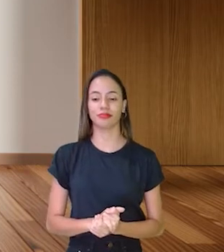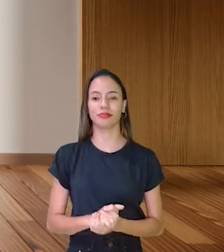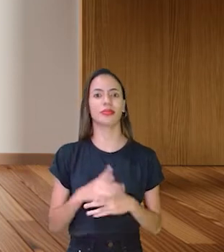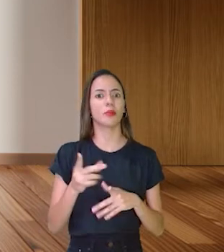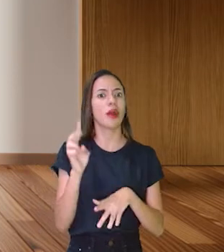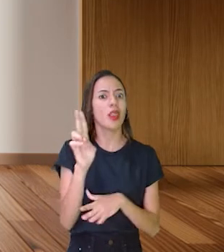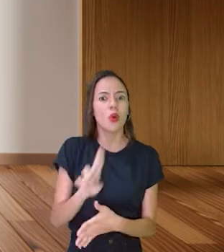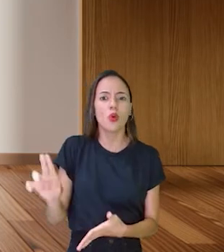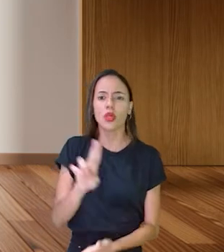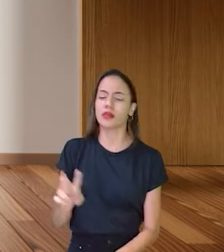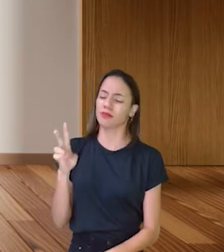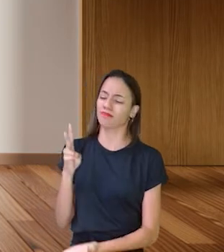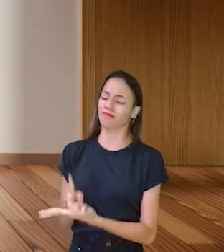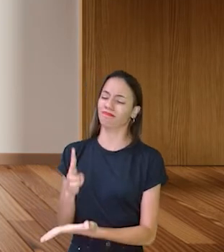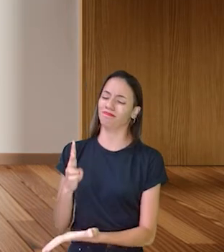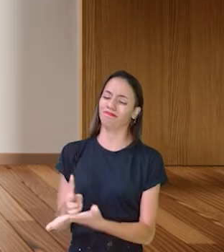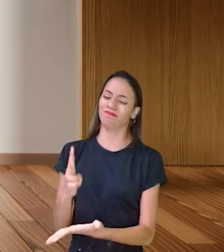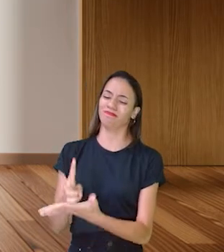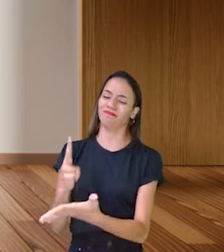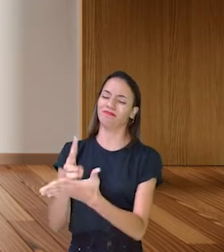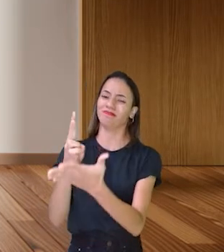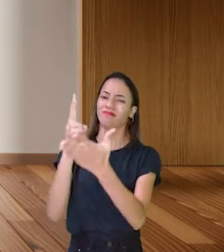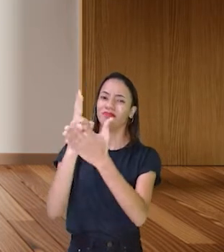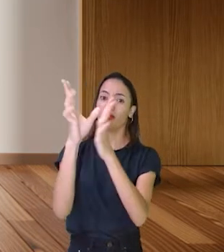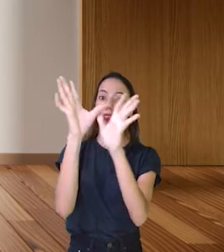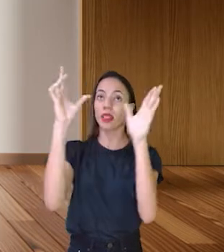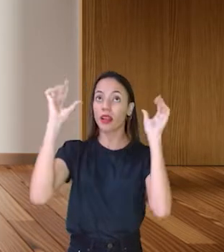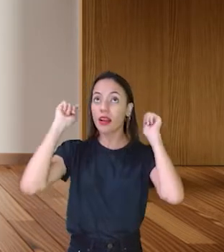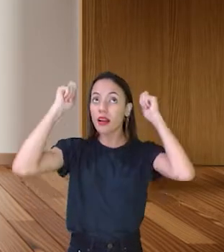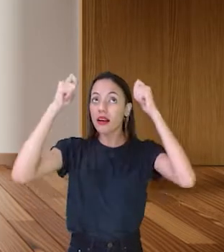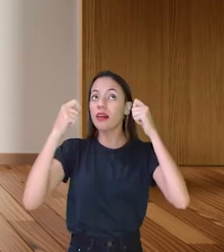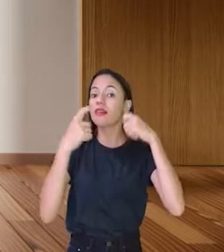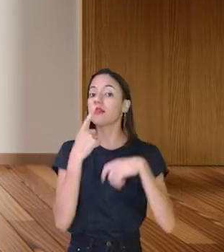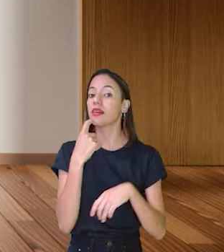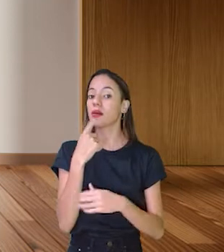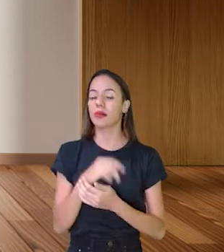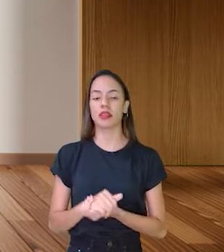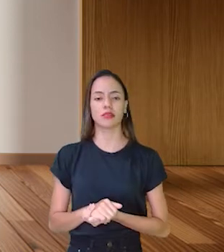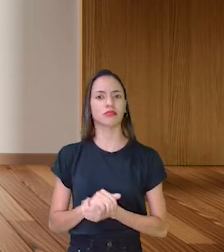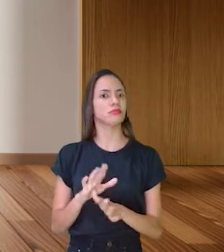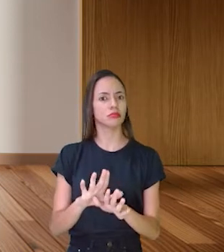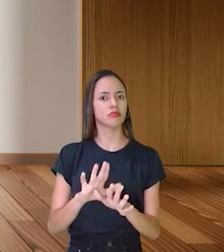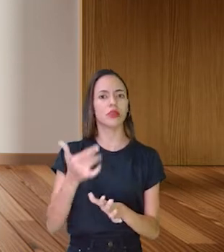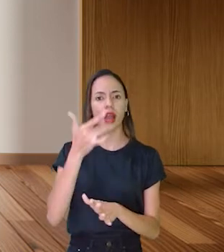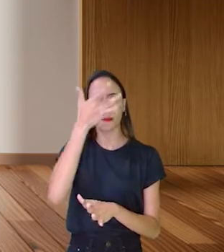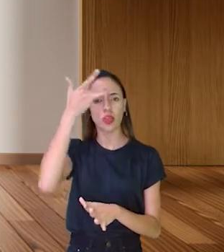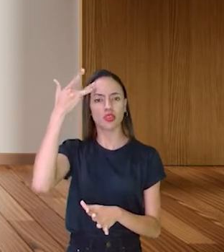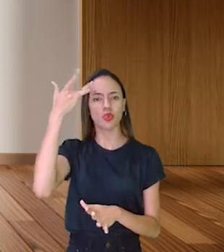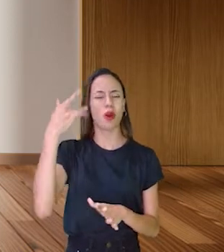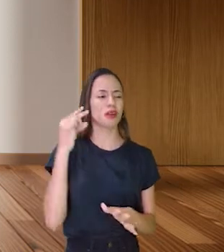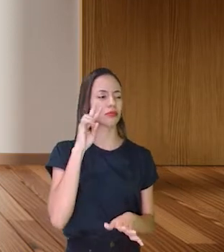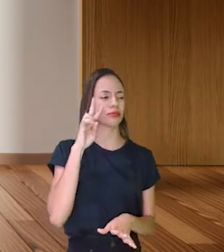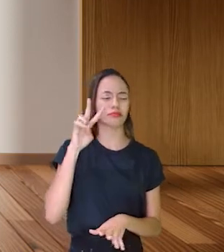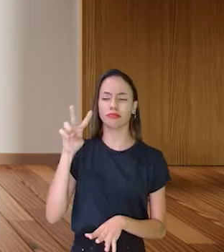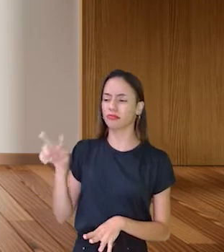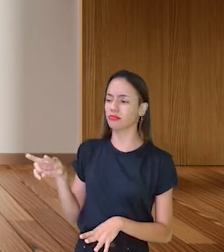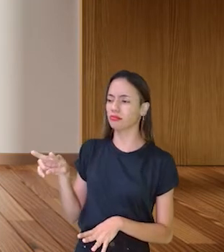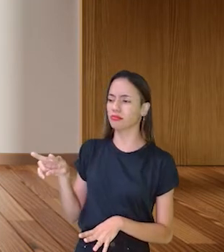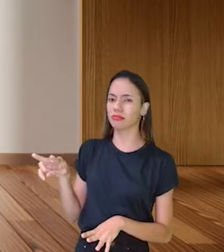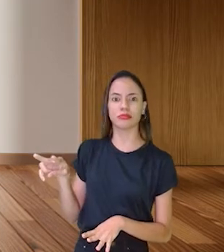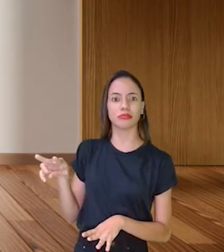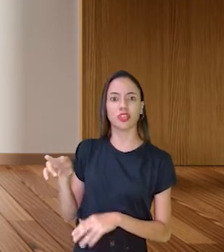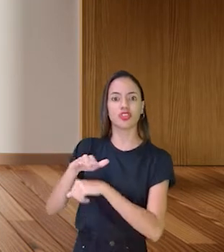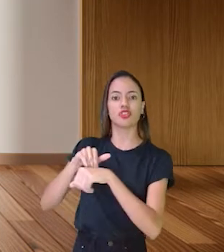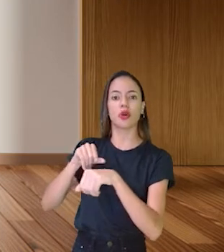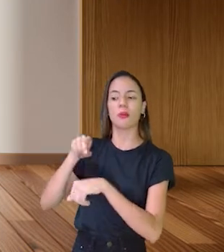tanto essa toquinha vermelha, tanto, mas tanto, que logo, todas as pessoas começaram a apelidá-la